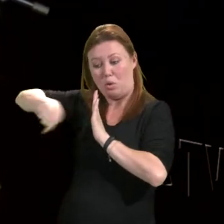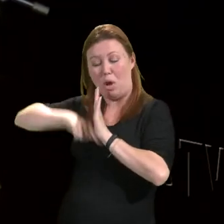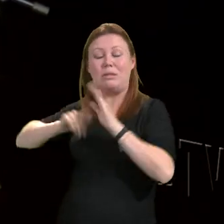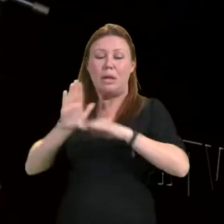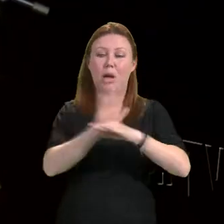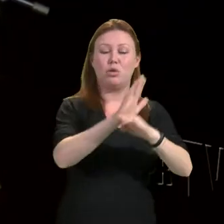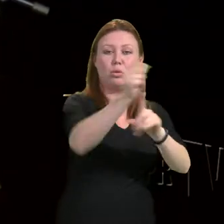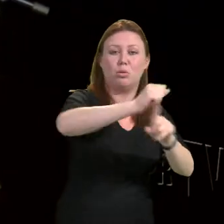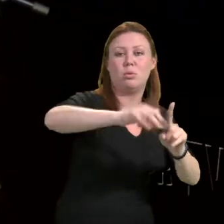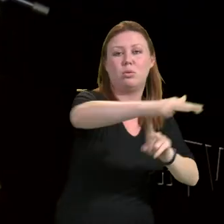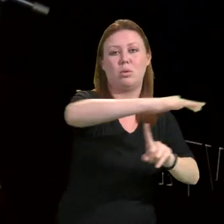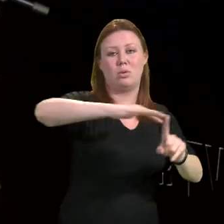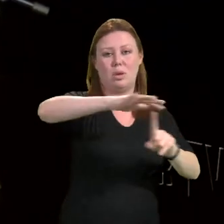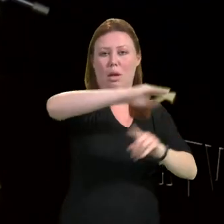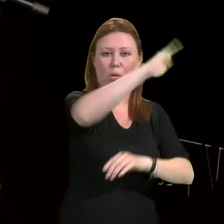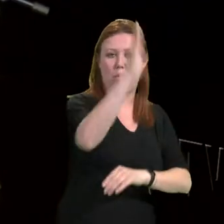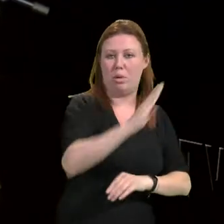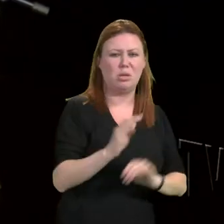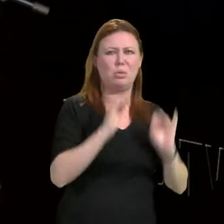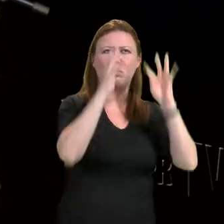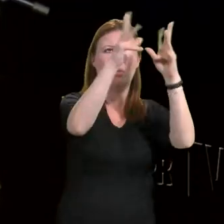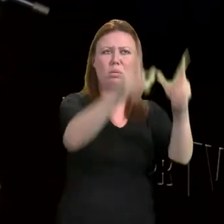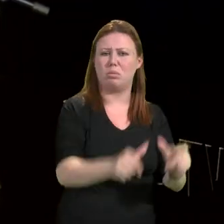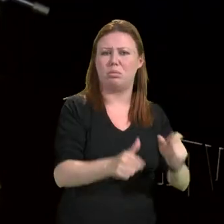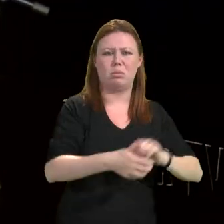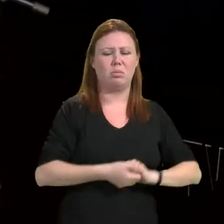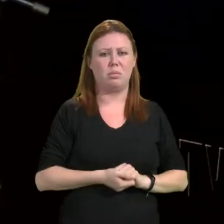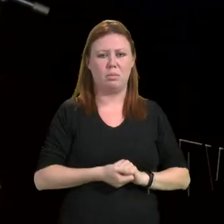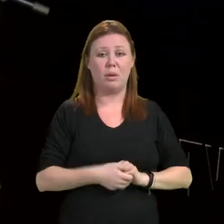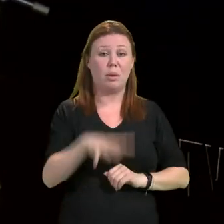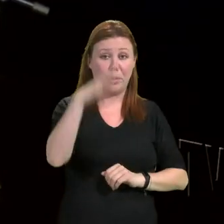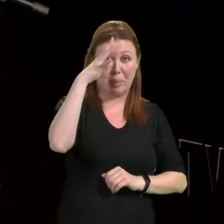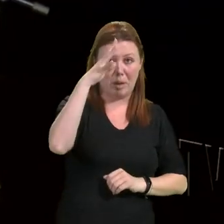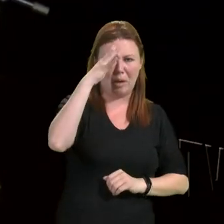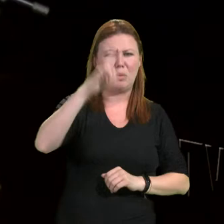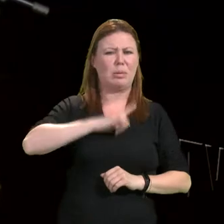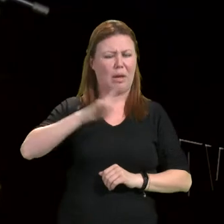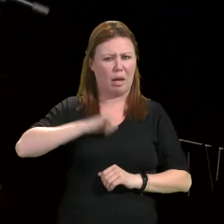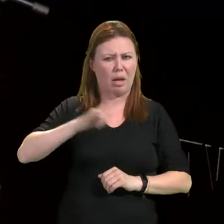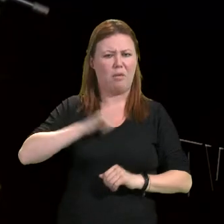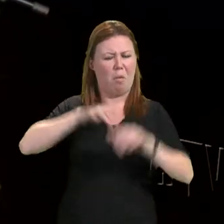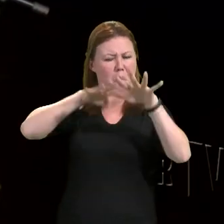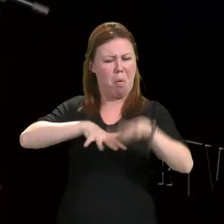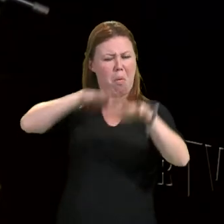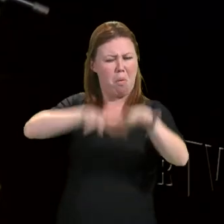brasileira, de um modo geral. Quarta-feira houve um grande ato.